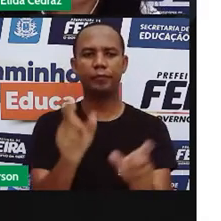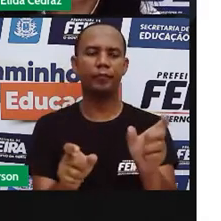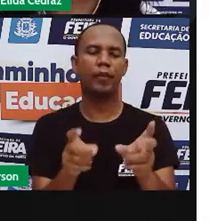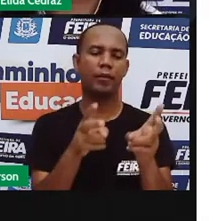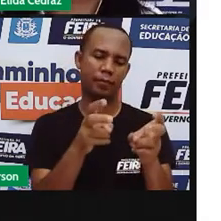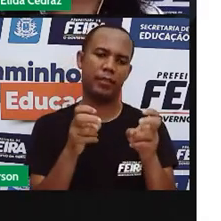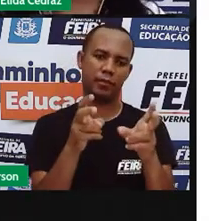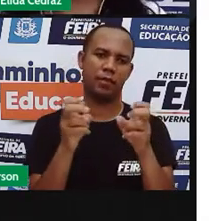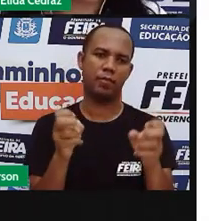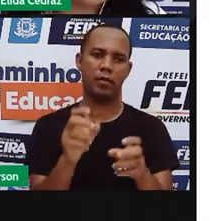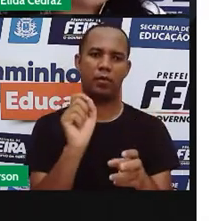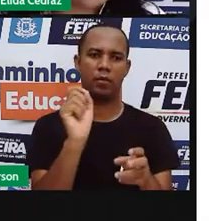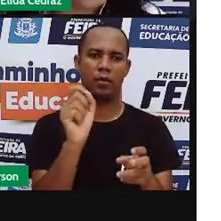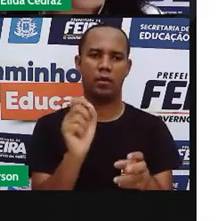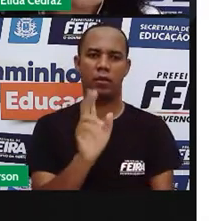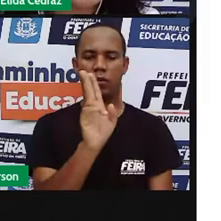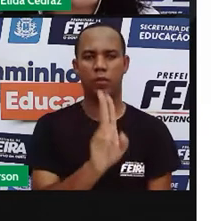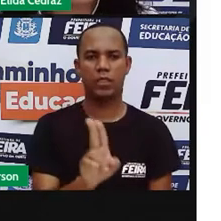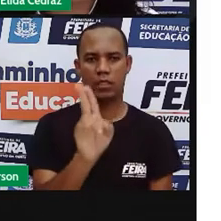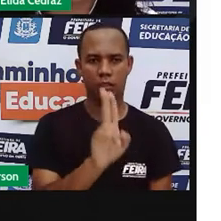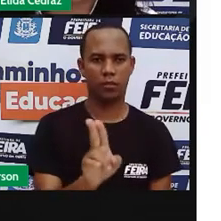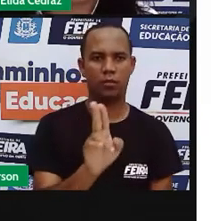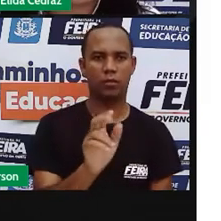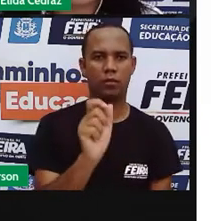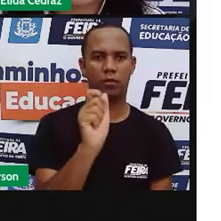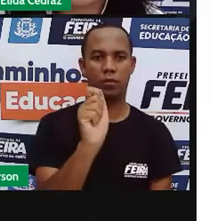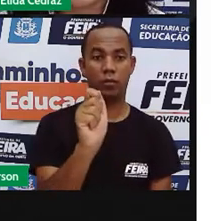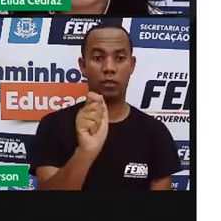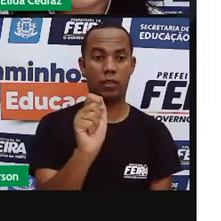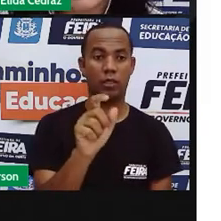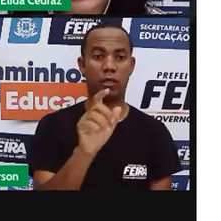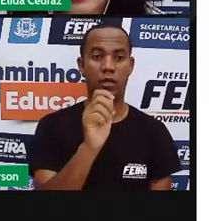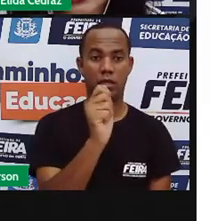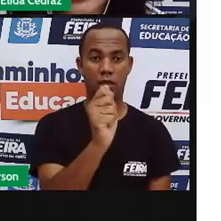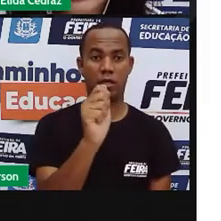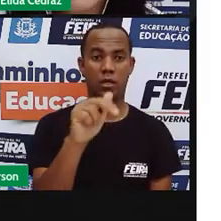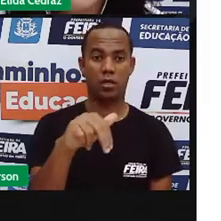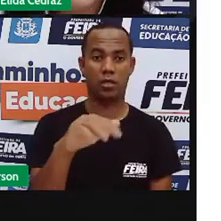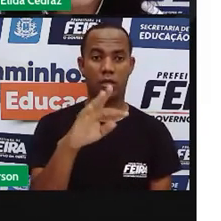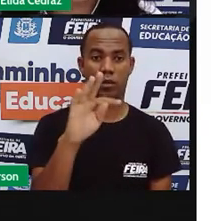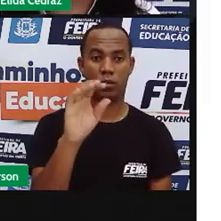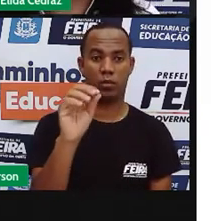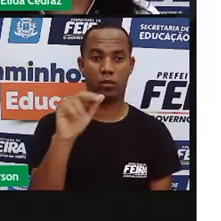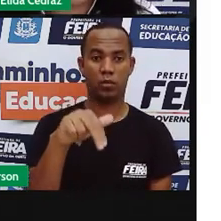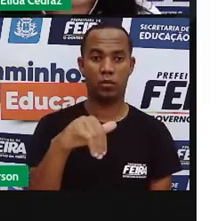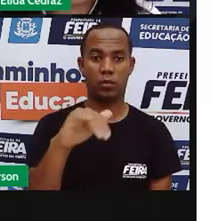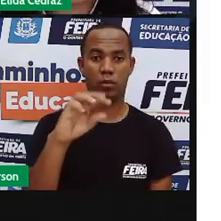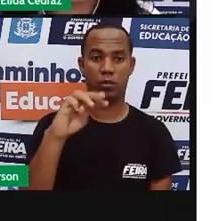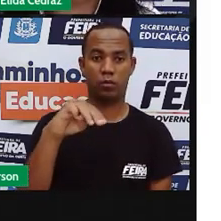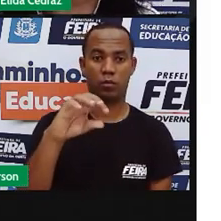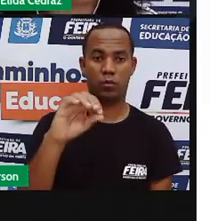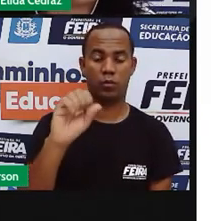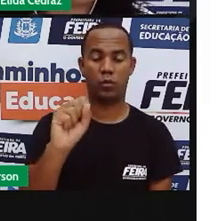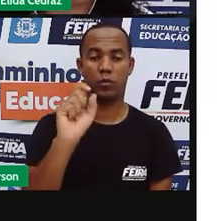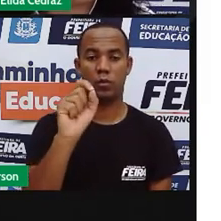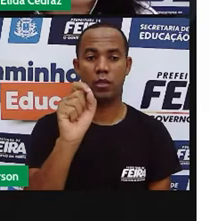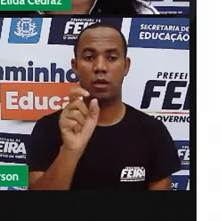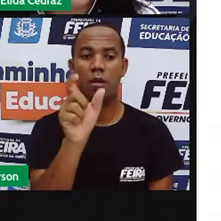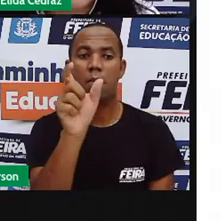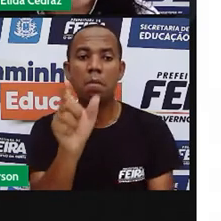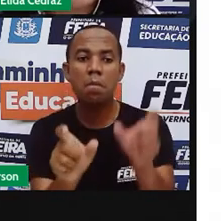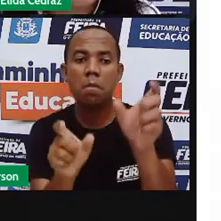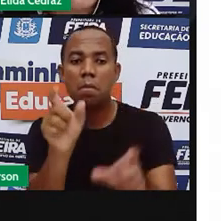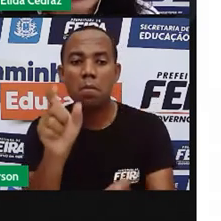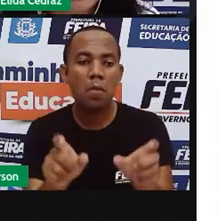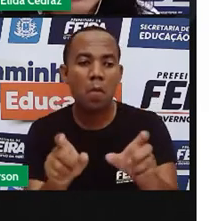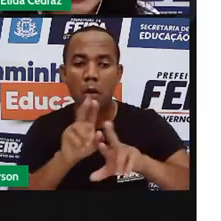que os antônimos são características contrárias daquela primeira